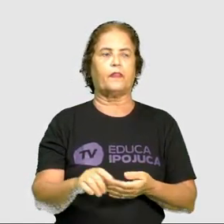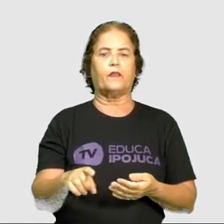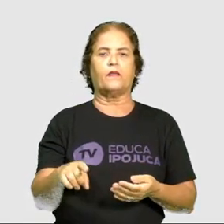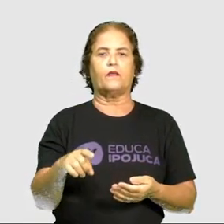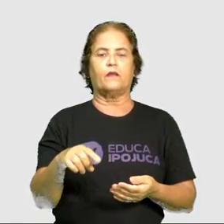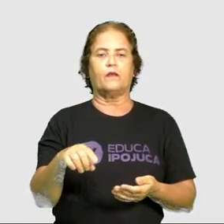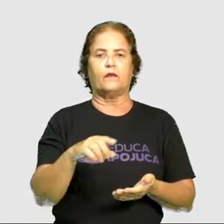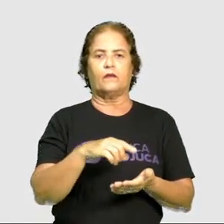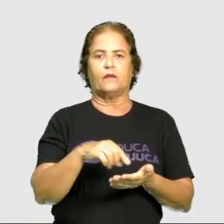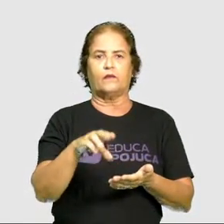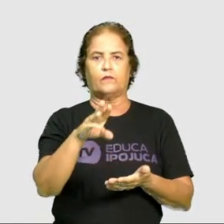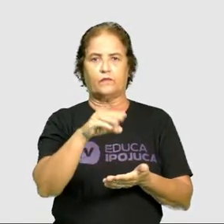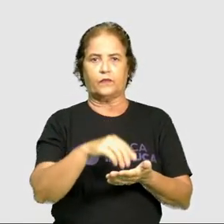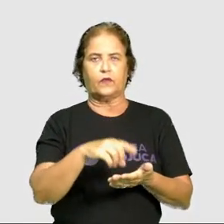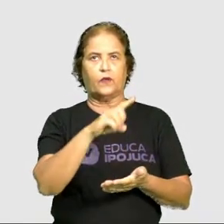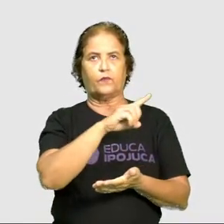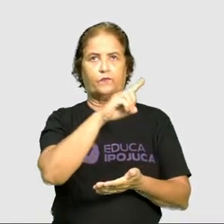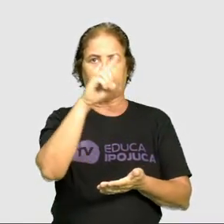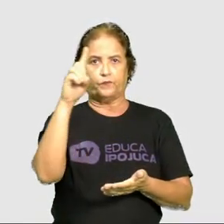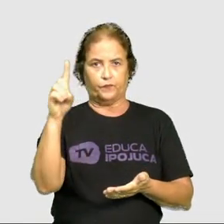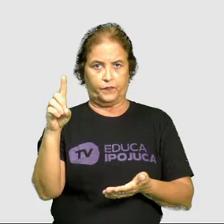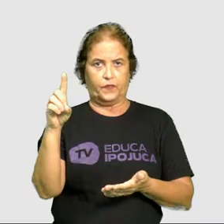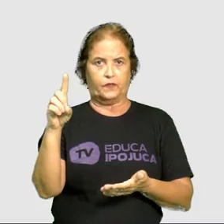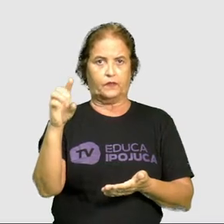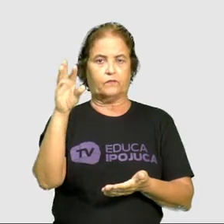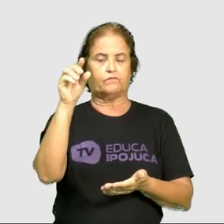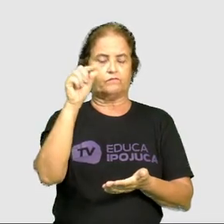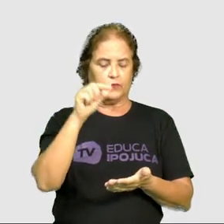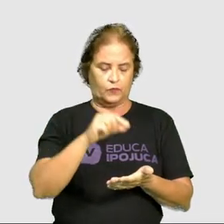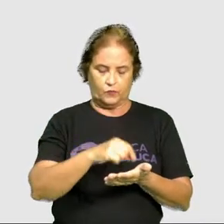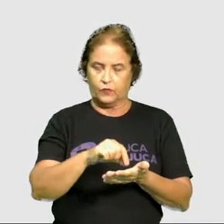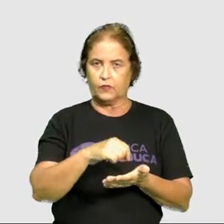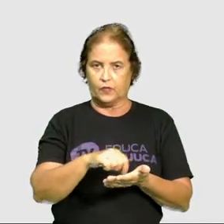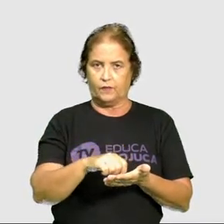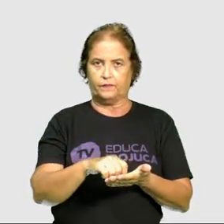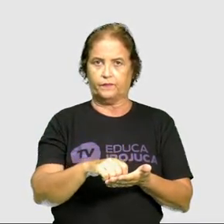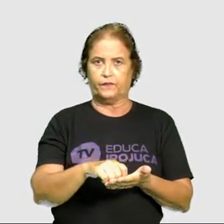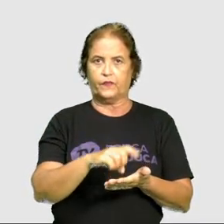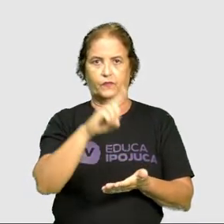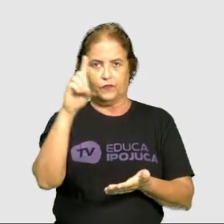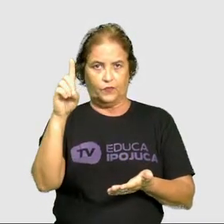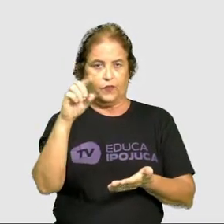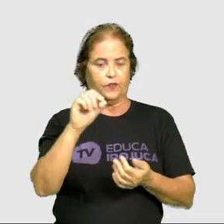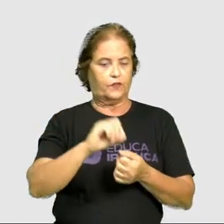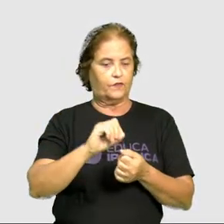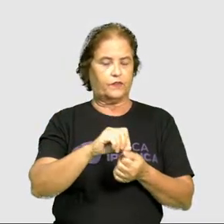e coloquem a data, super importante, datar, colocar a data da atividade.